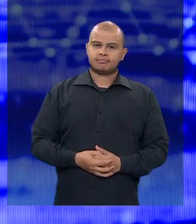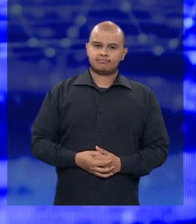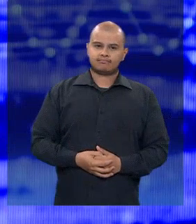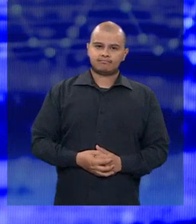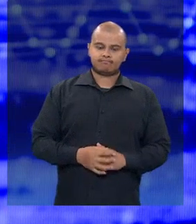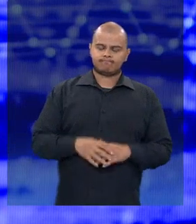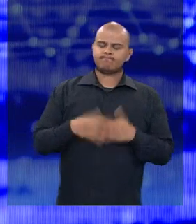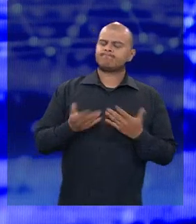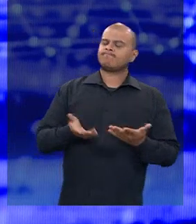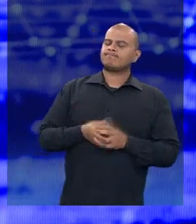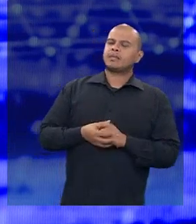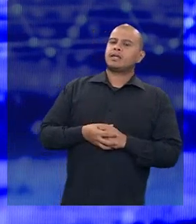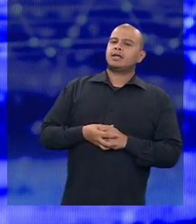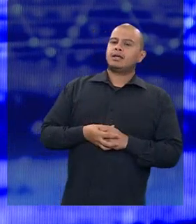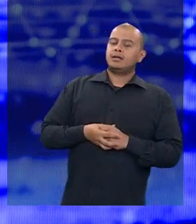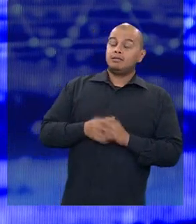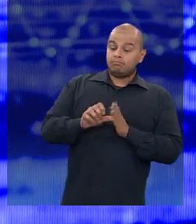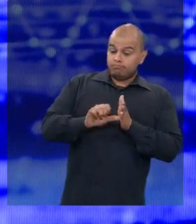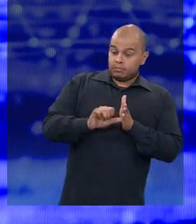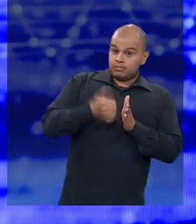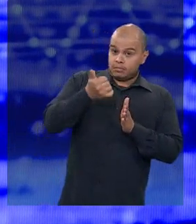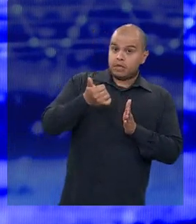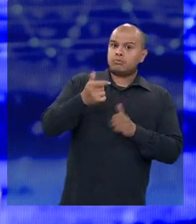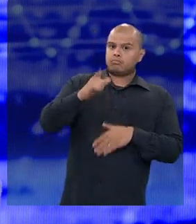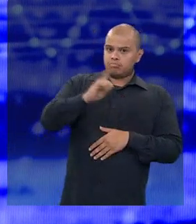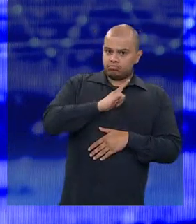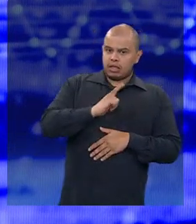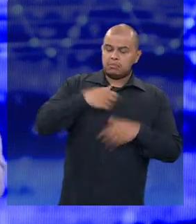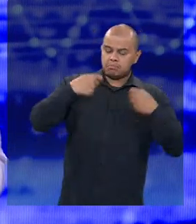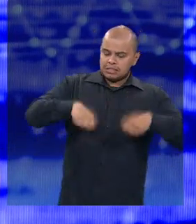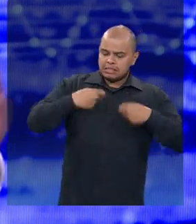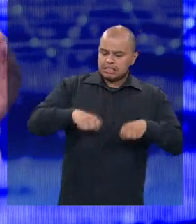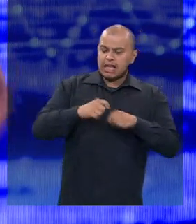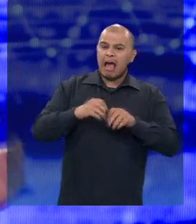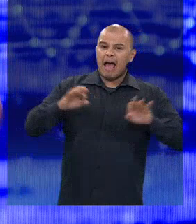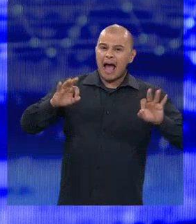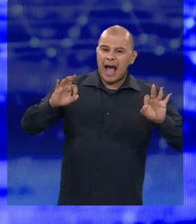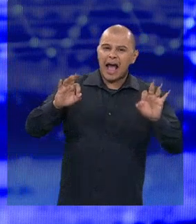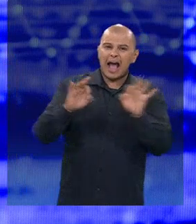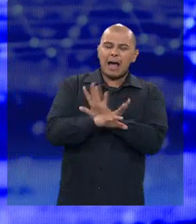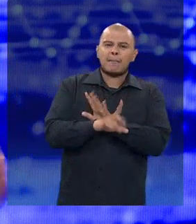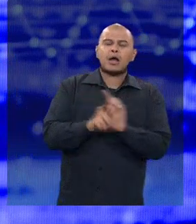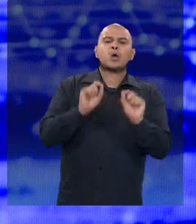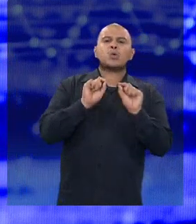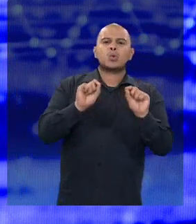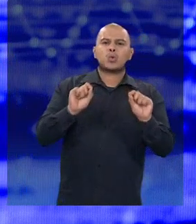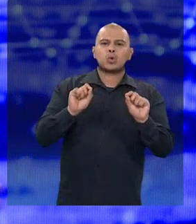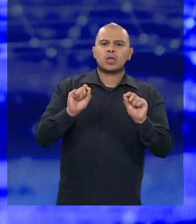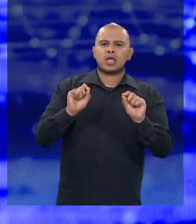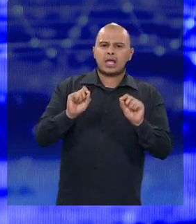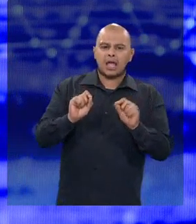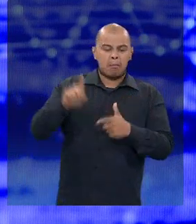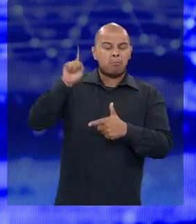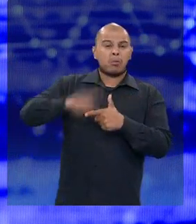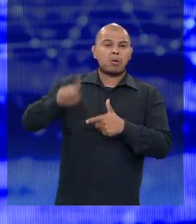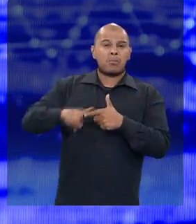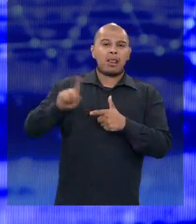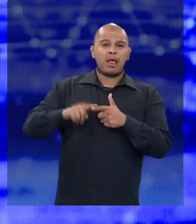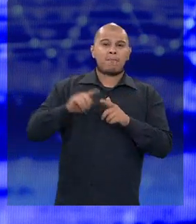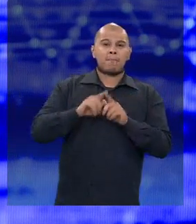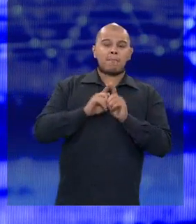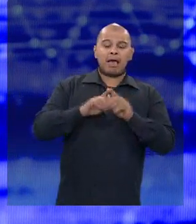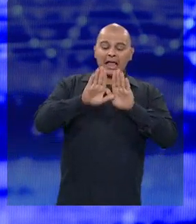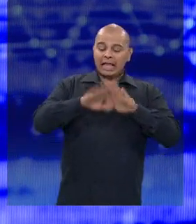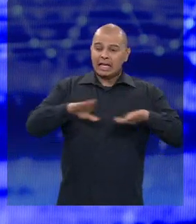Candidato Elvis, primeiro a gente tem que acabar com esse gargalo que ficou das crianças fora da escola. É